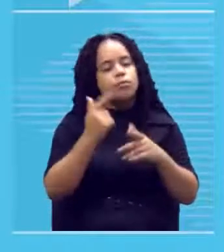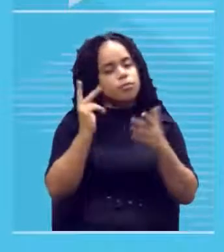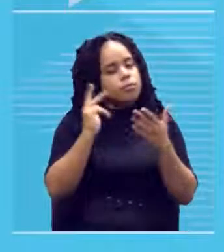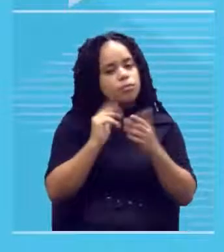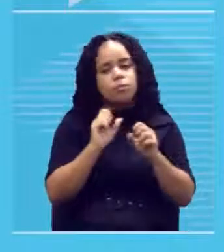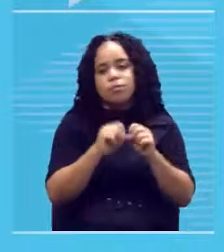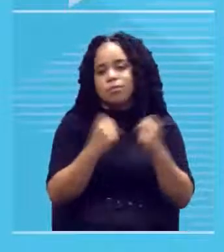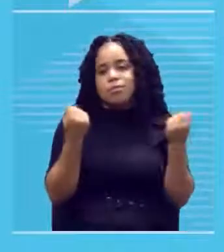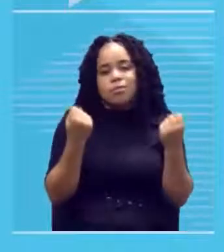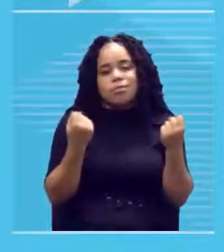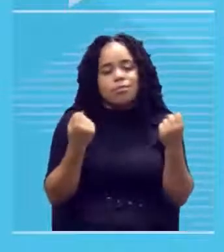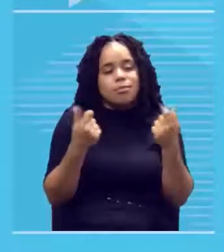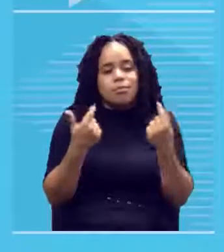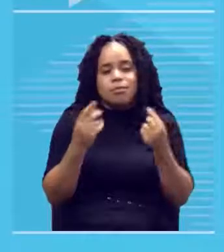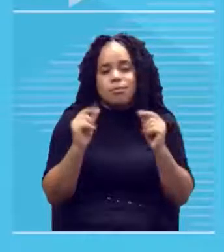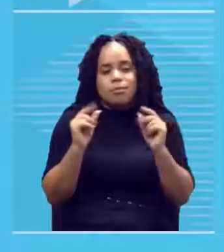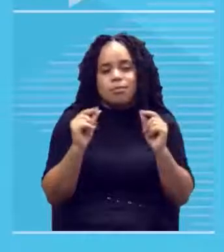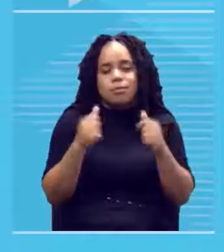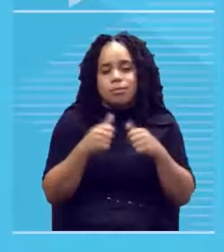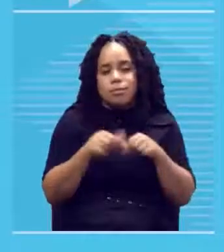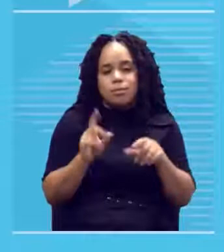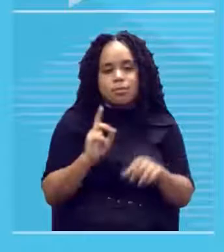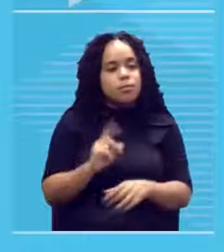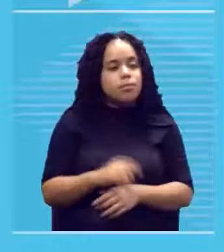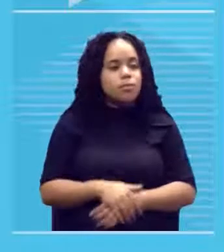fica nada ok